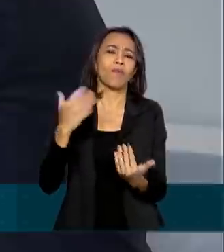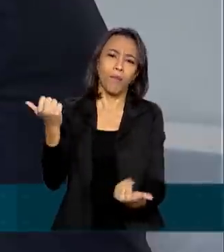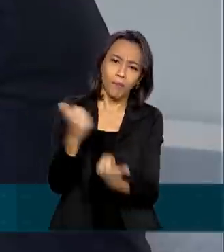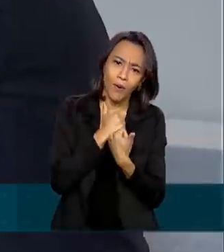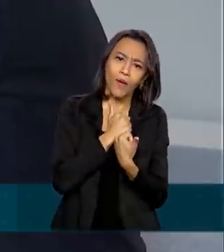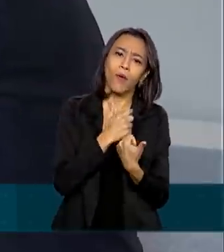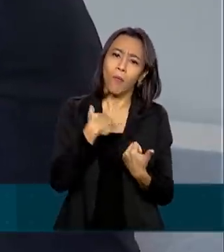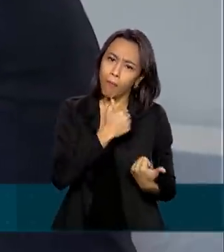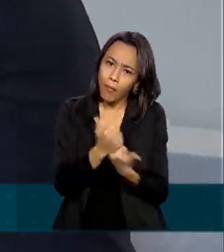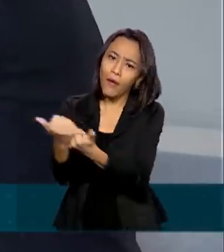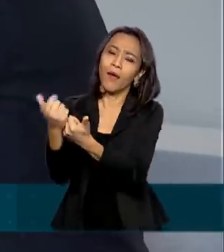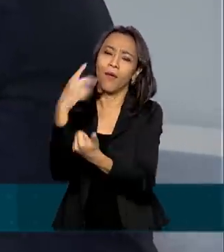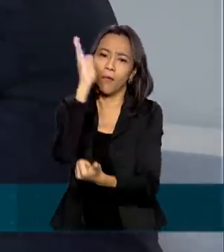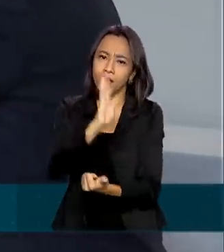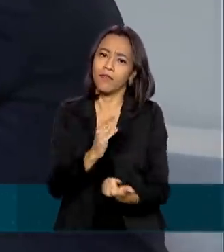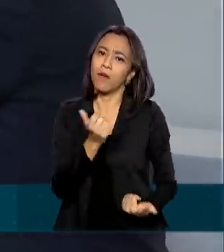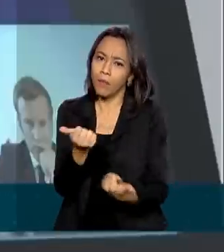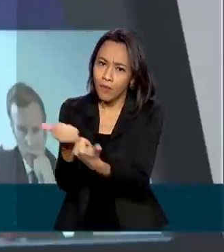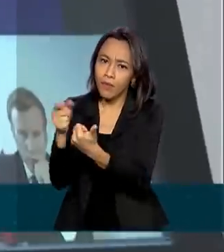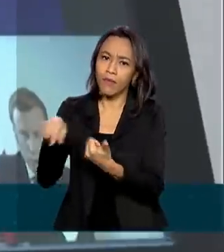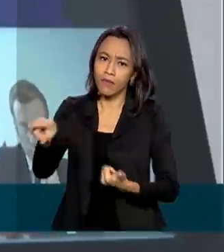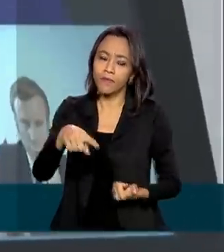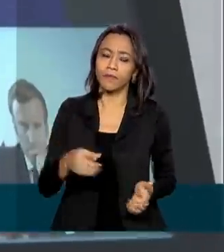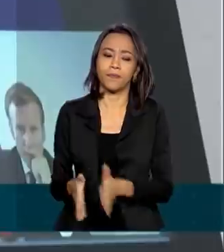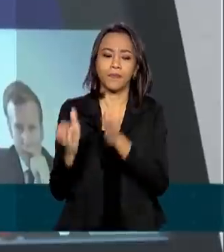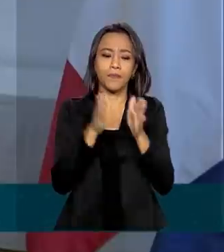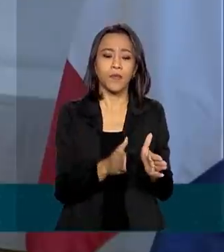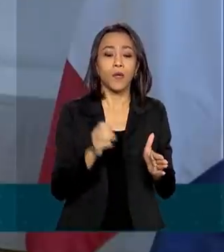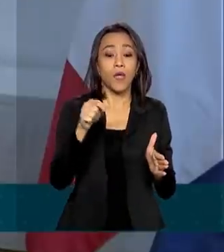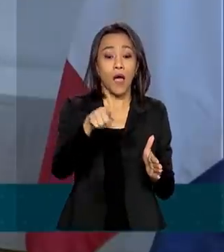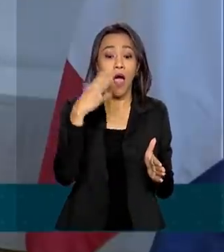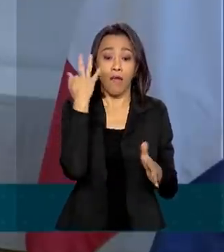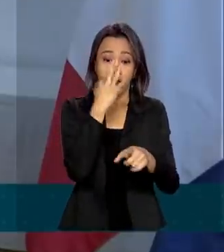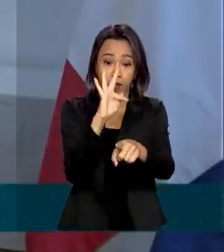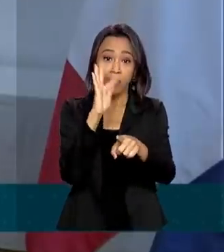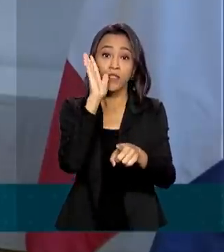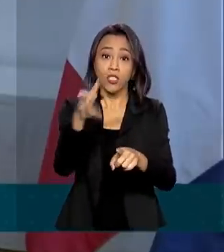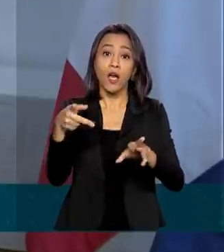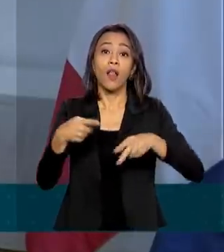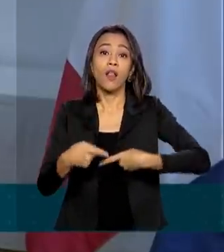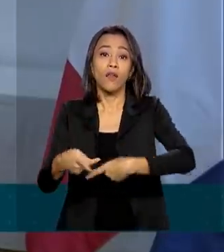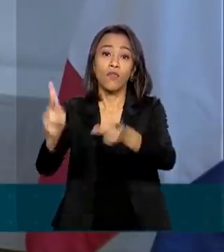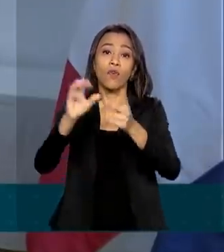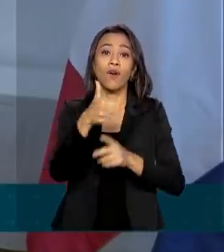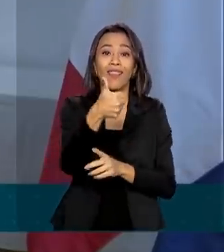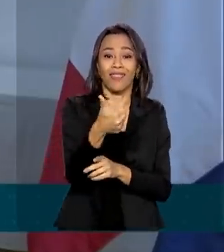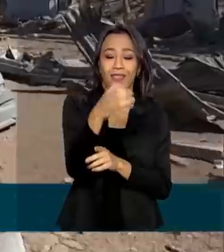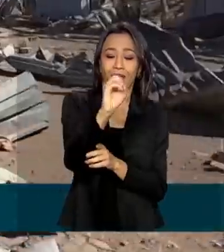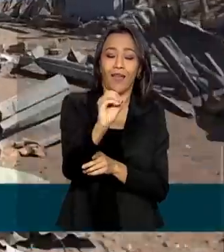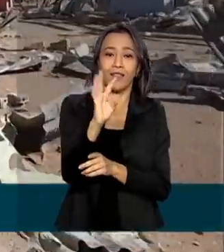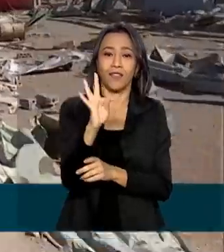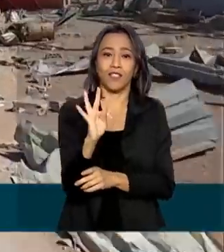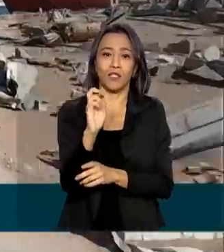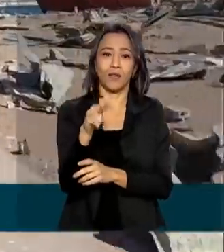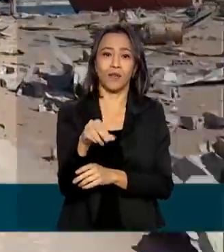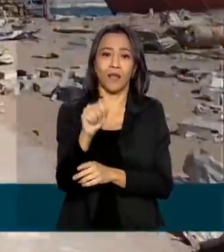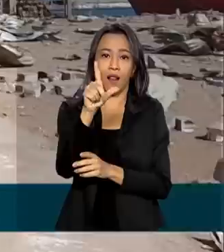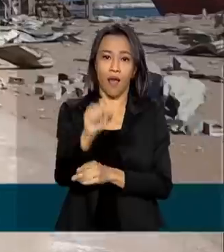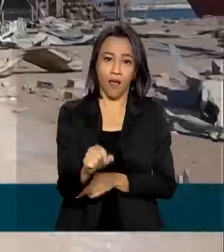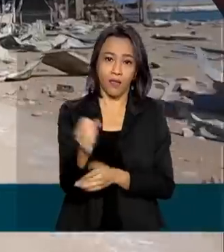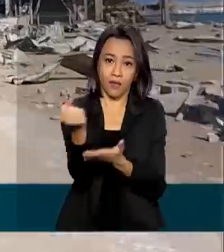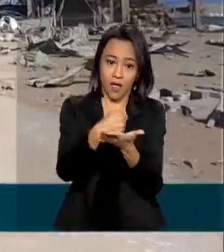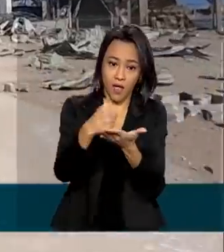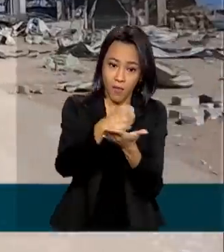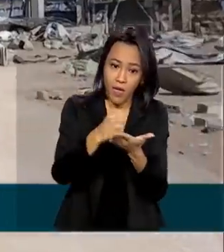brasileiro. Além do Brasil, a França já enviou ao Líbano 10 toneladas de medicamentos. A Cruz Vermelha